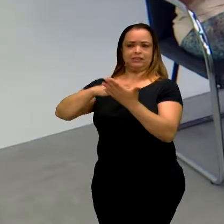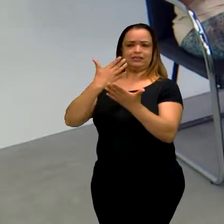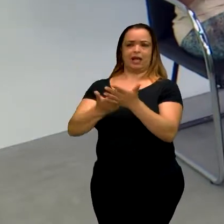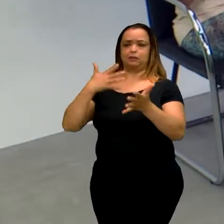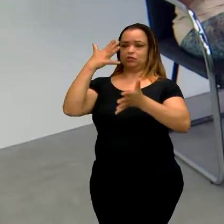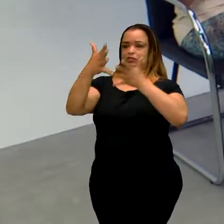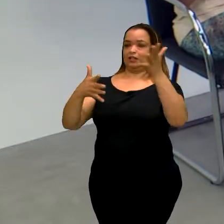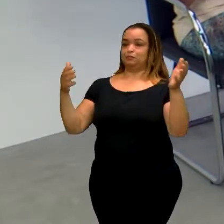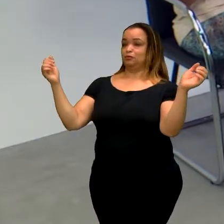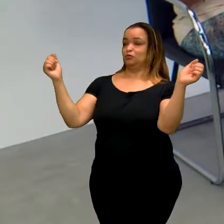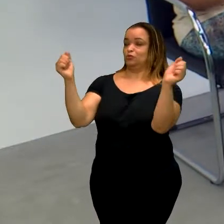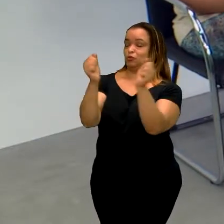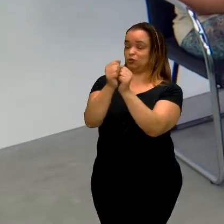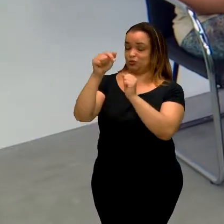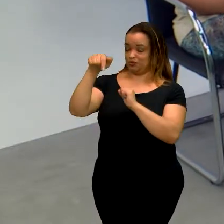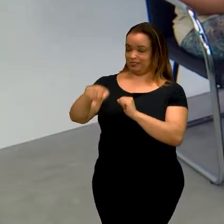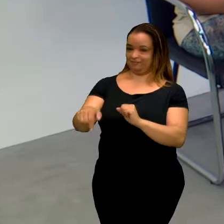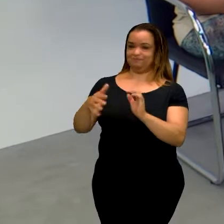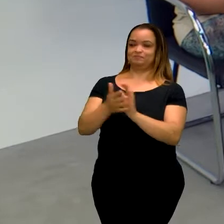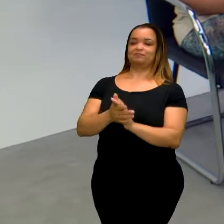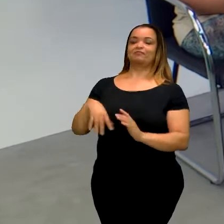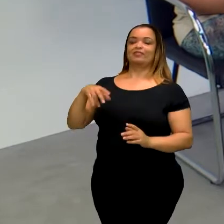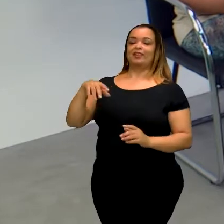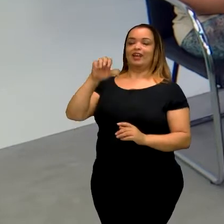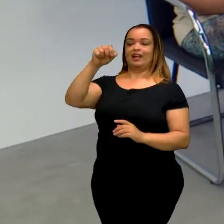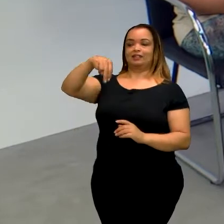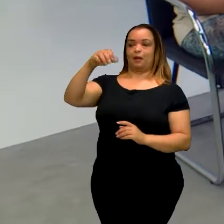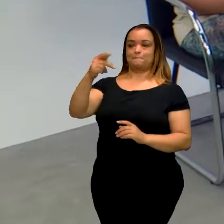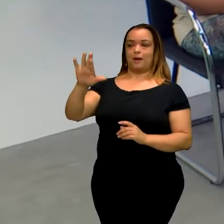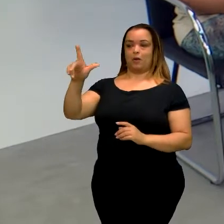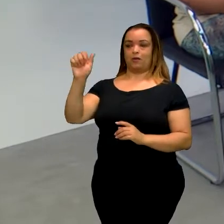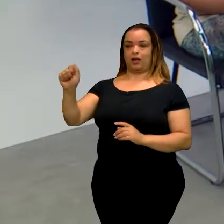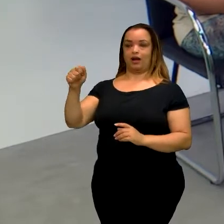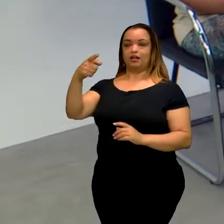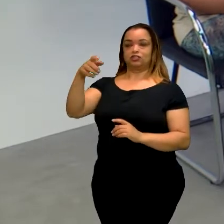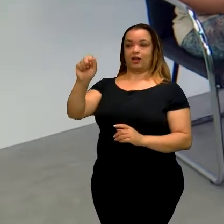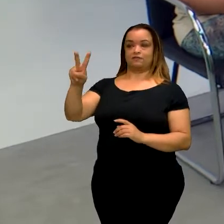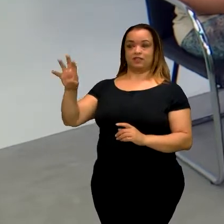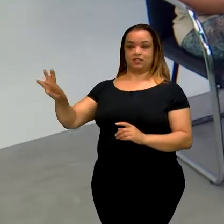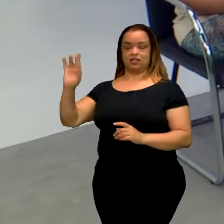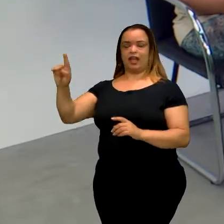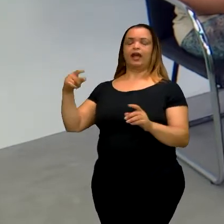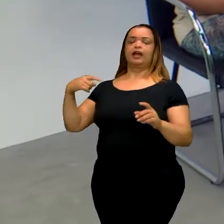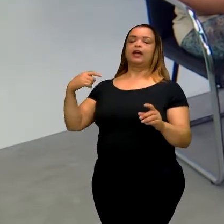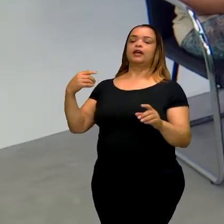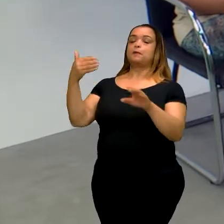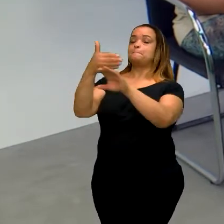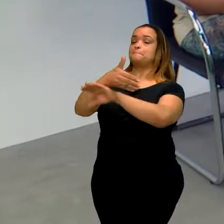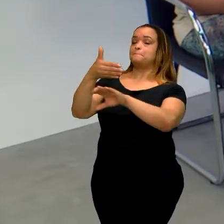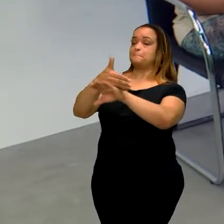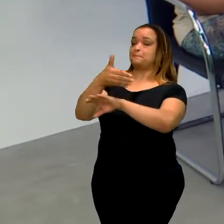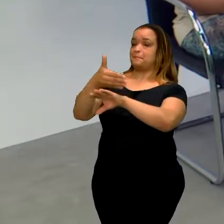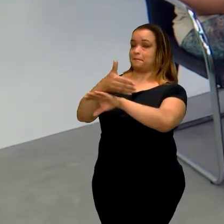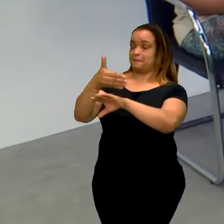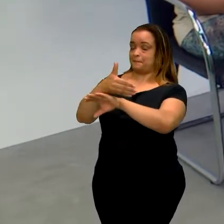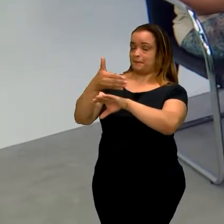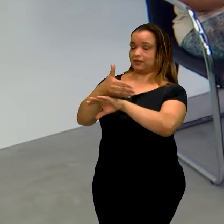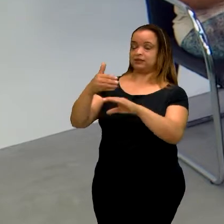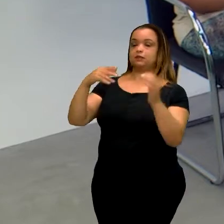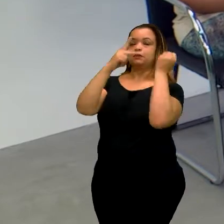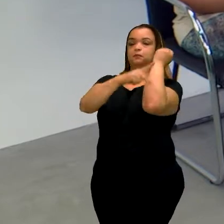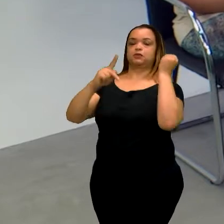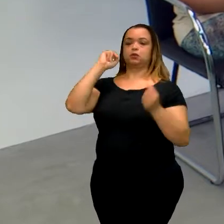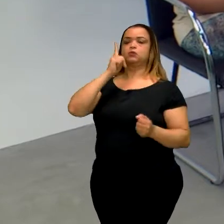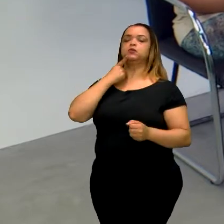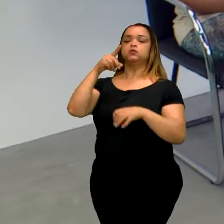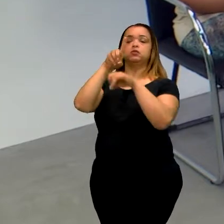que está aqui do meu ladinho, Ana Paula Xavier, que faz parte, ela é intérpreta pastoral de surdos da